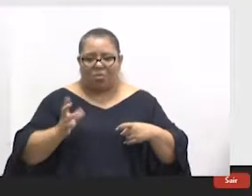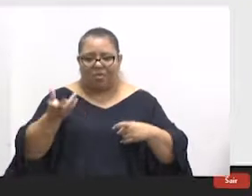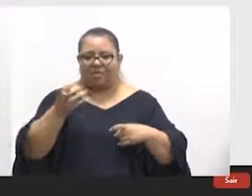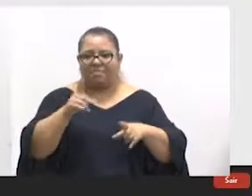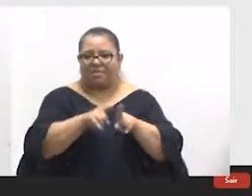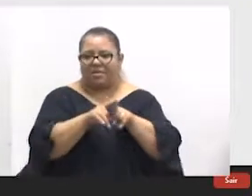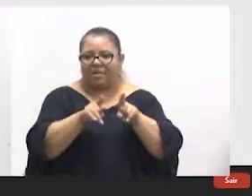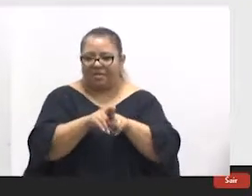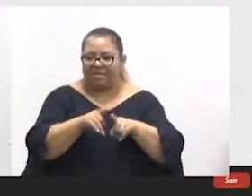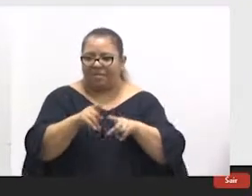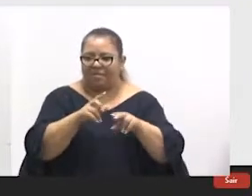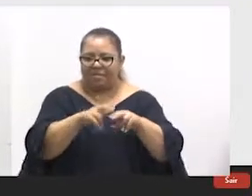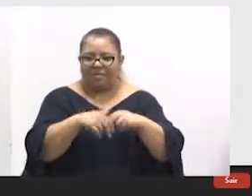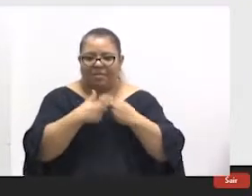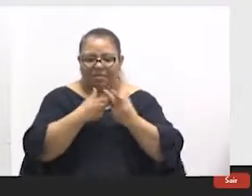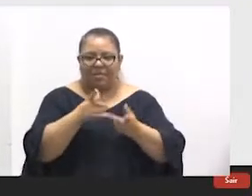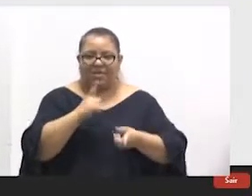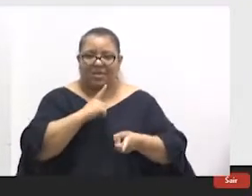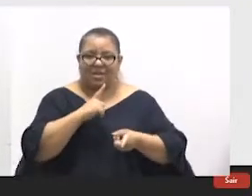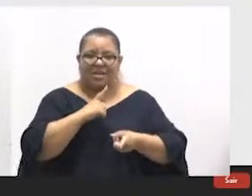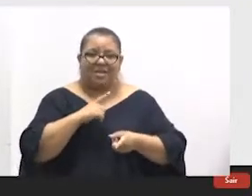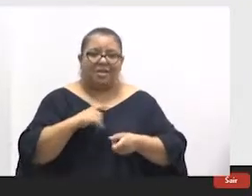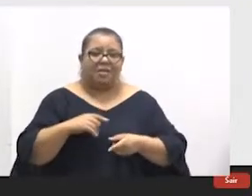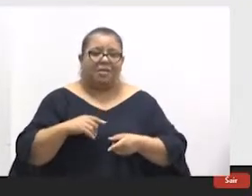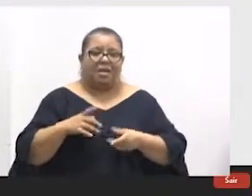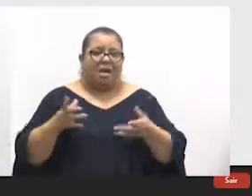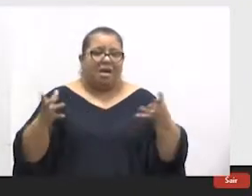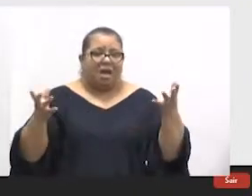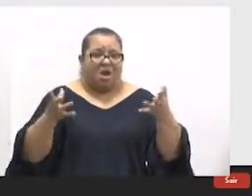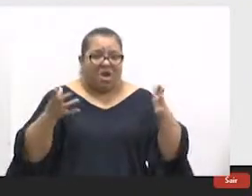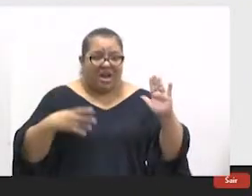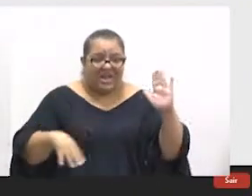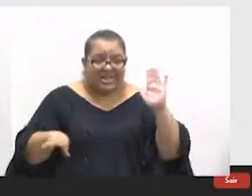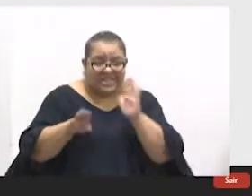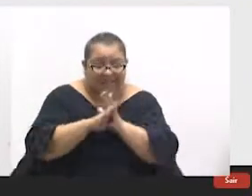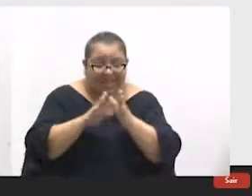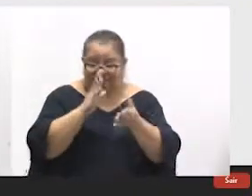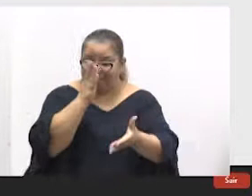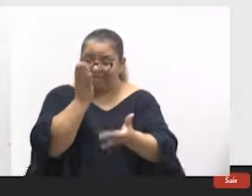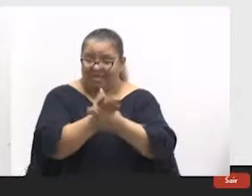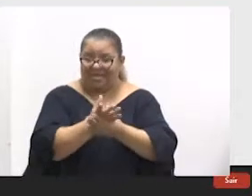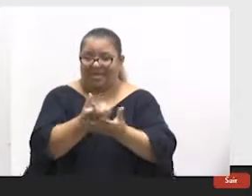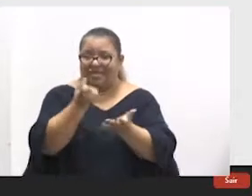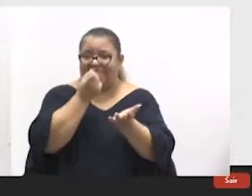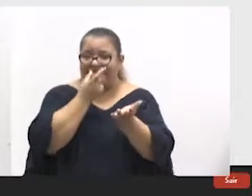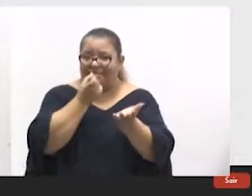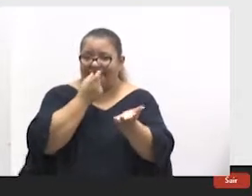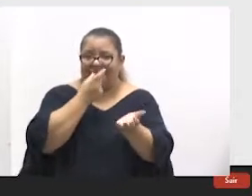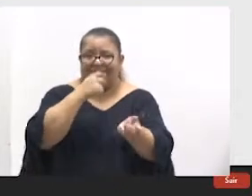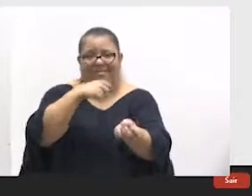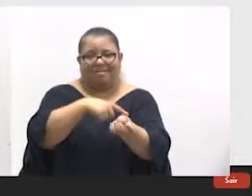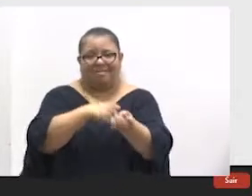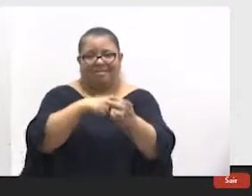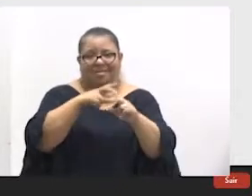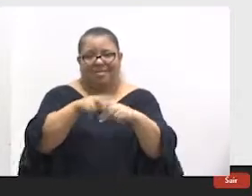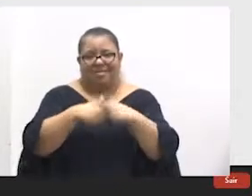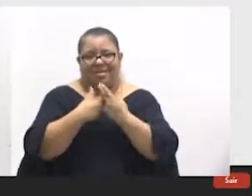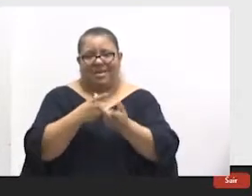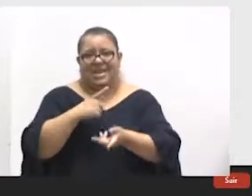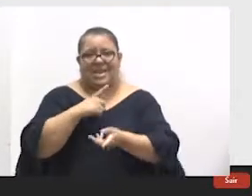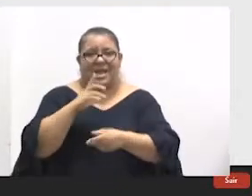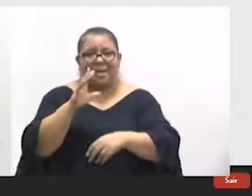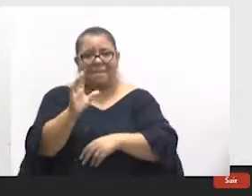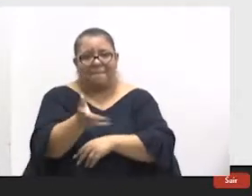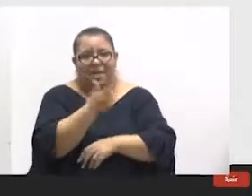paciente esgota as opções dele. Agora, a gente chegar a ter que judicializar uma quimioterapia, porque o paciente passou da